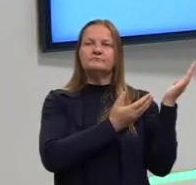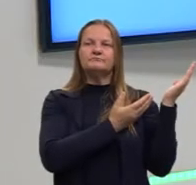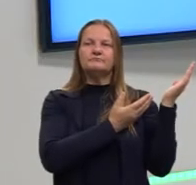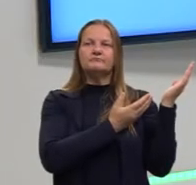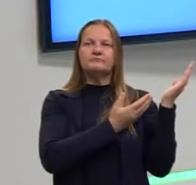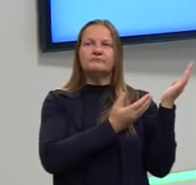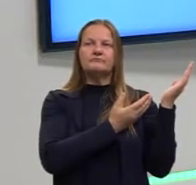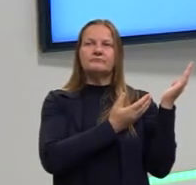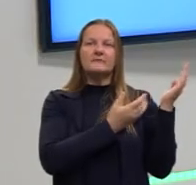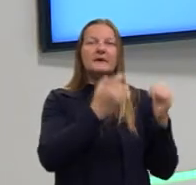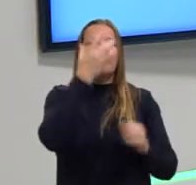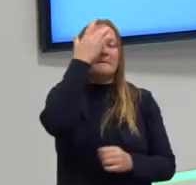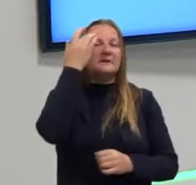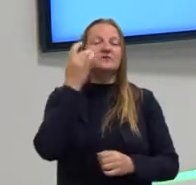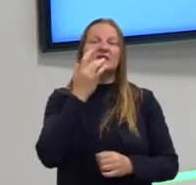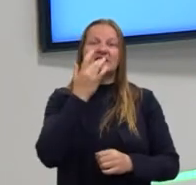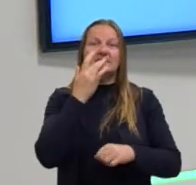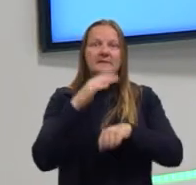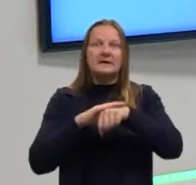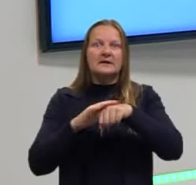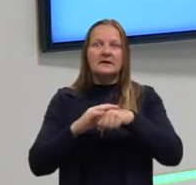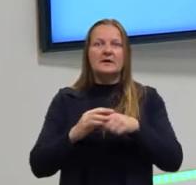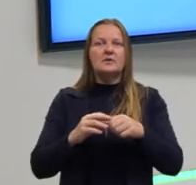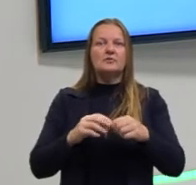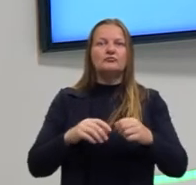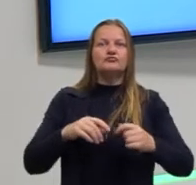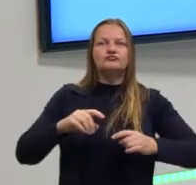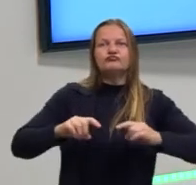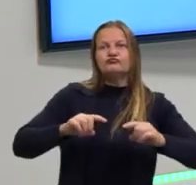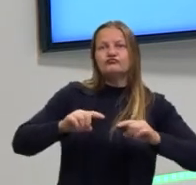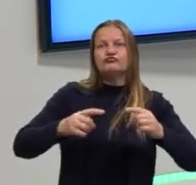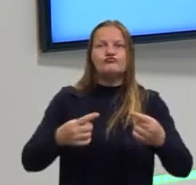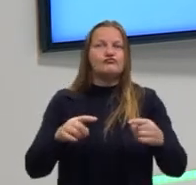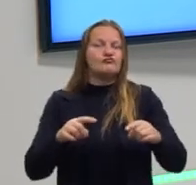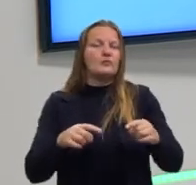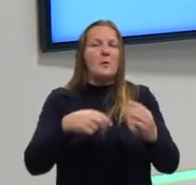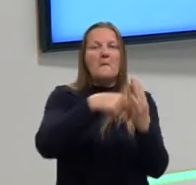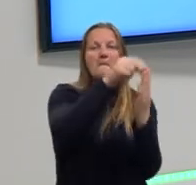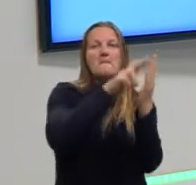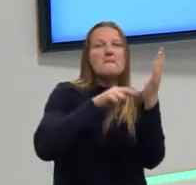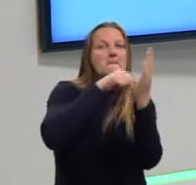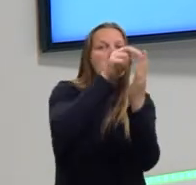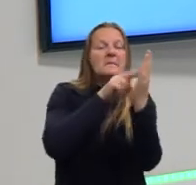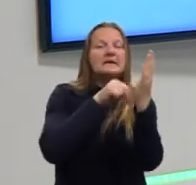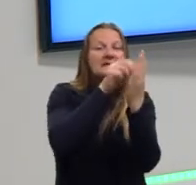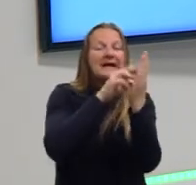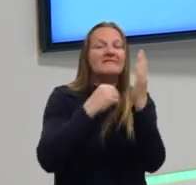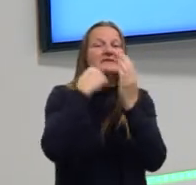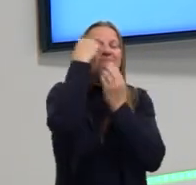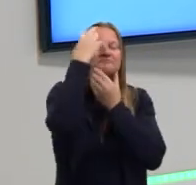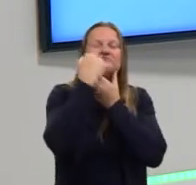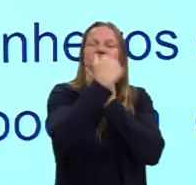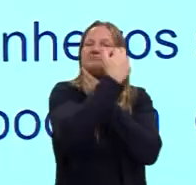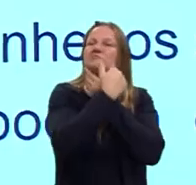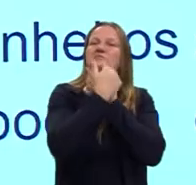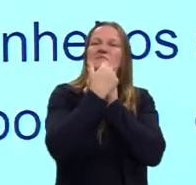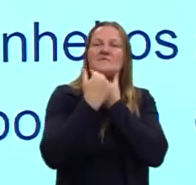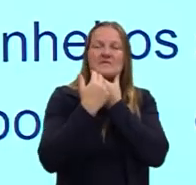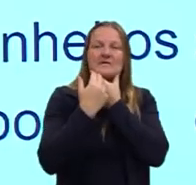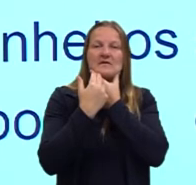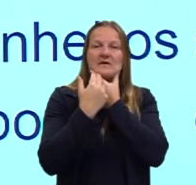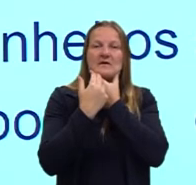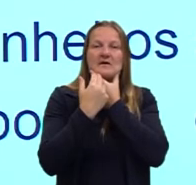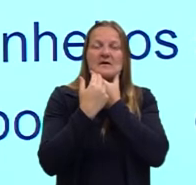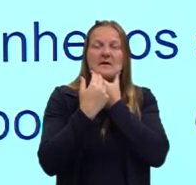interpretado por pessoas brancas que faziam aquele blackface, que é pintar o rosto de negro e fingir que é uma pessoa